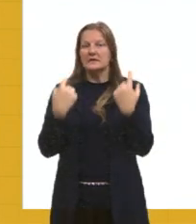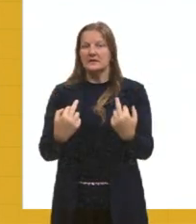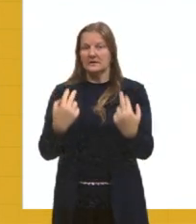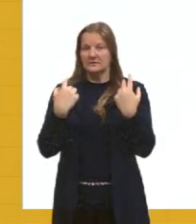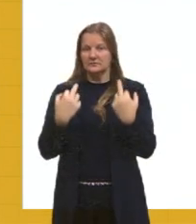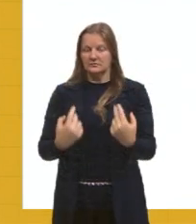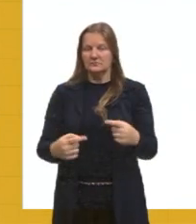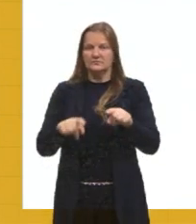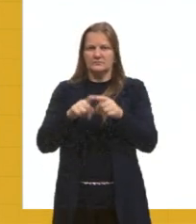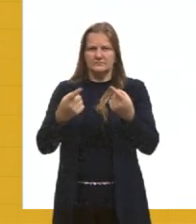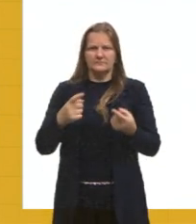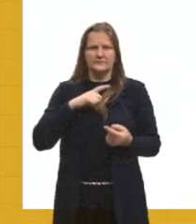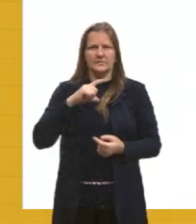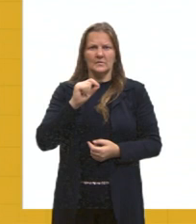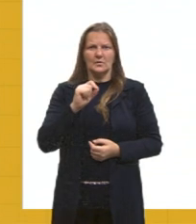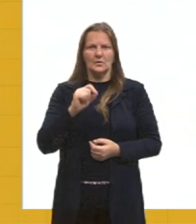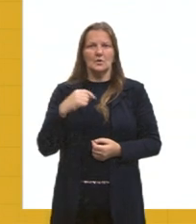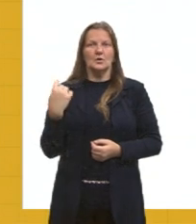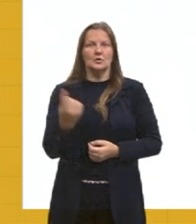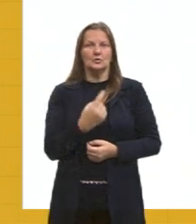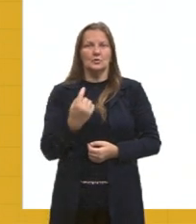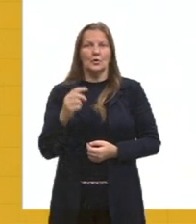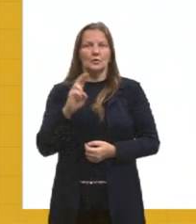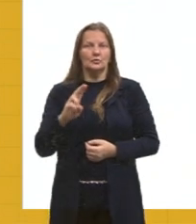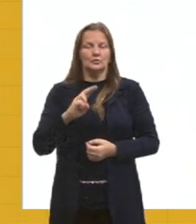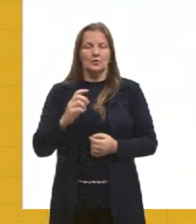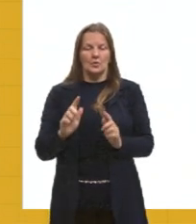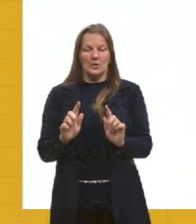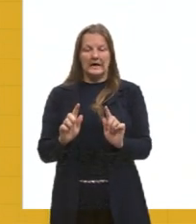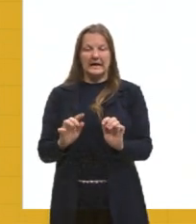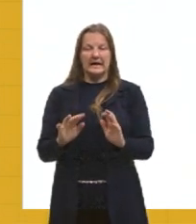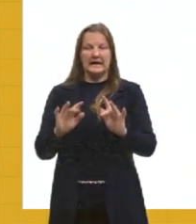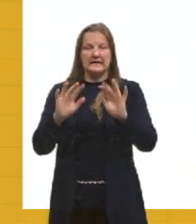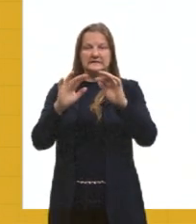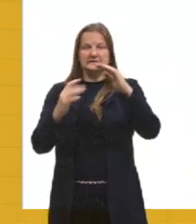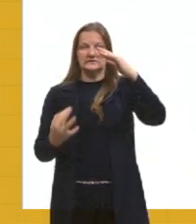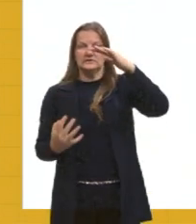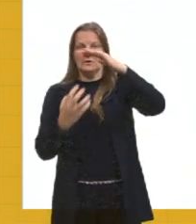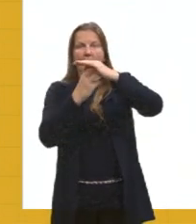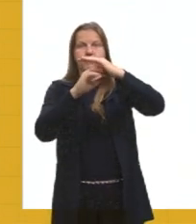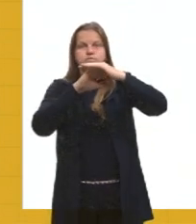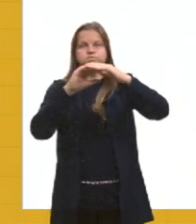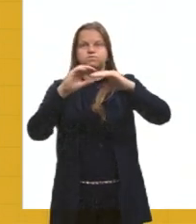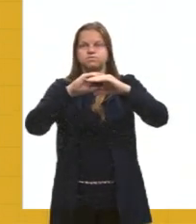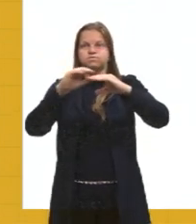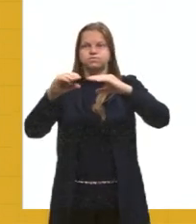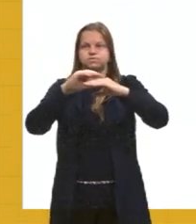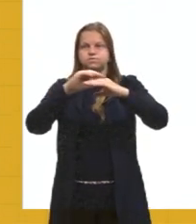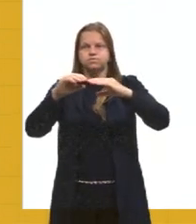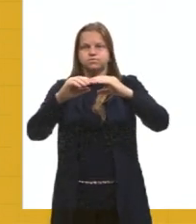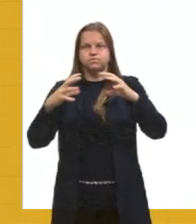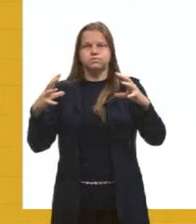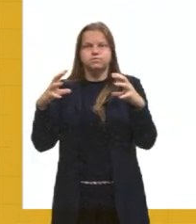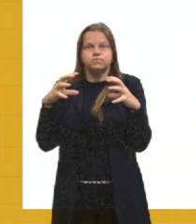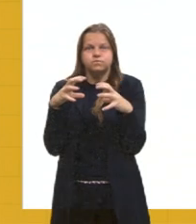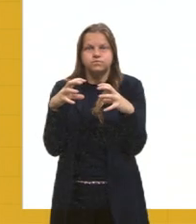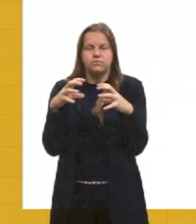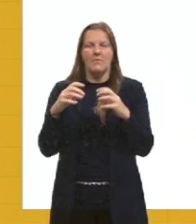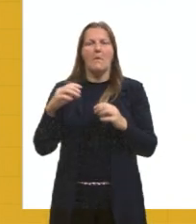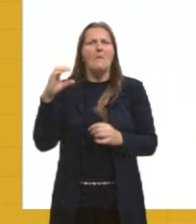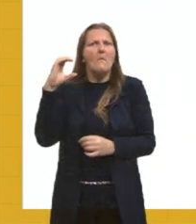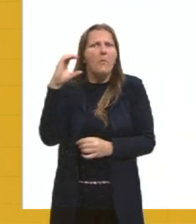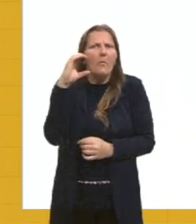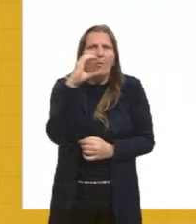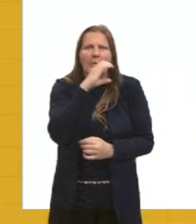estufa, mas sim o enriquecimento desse efeito estufa através da ação antrópica, né, a ação do